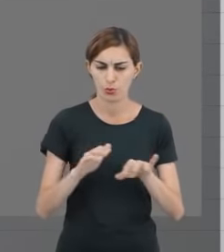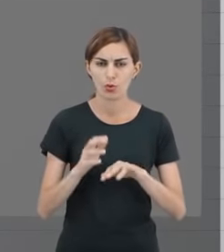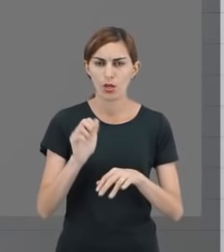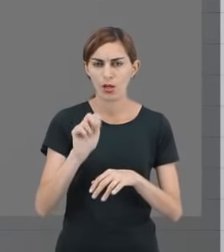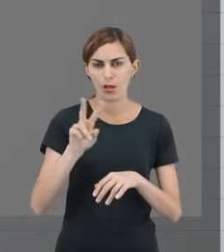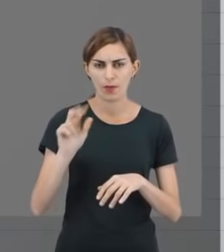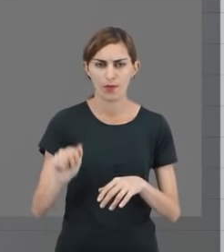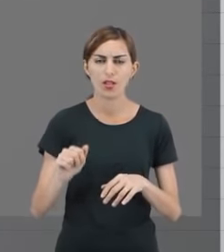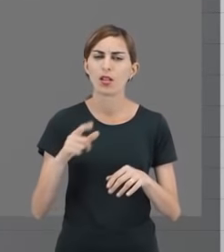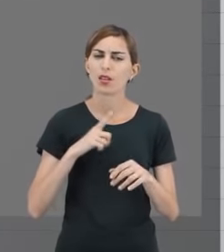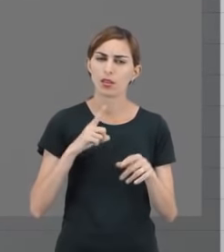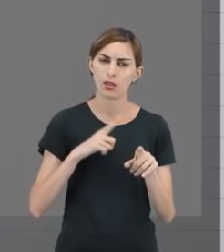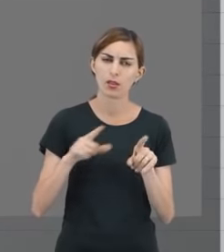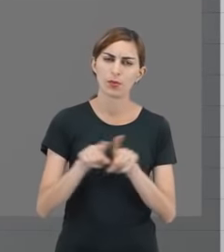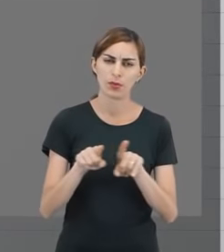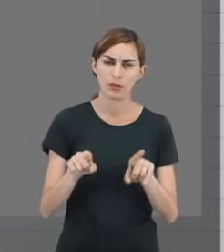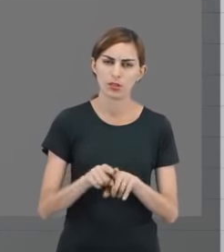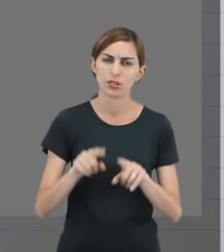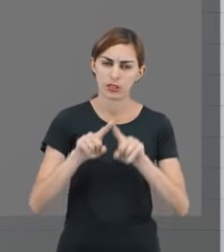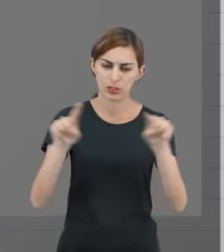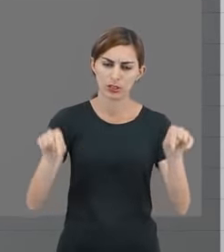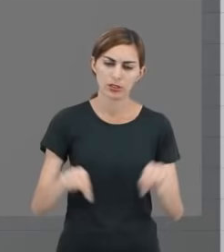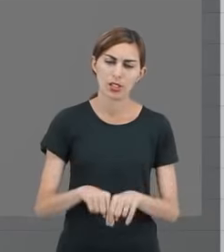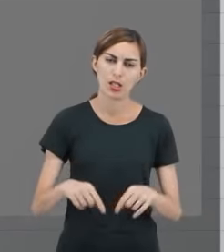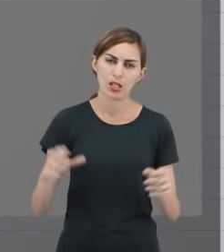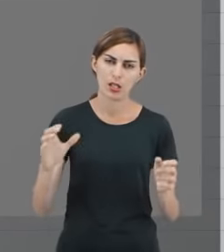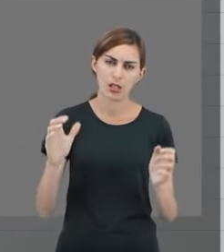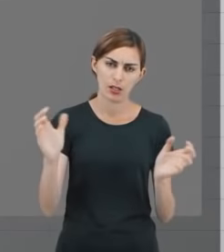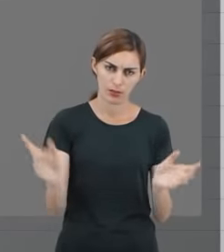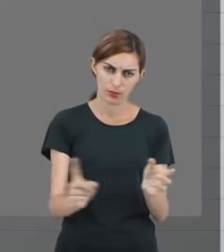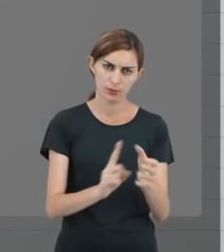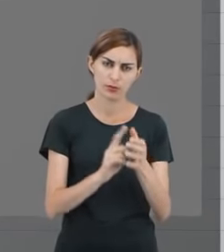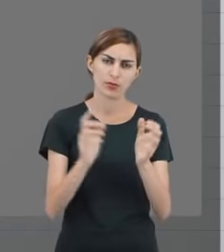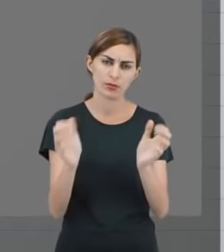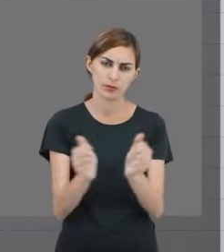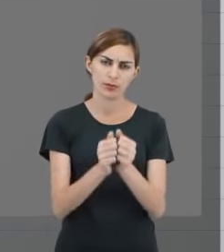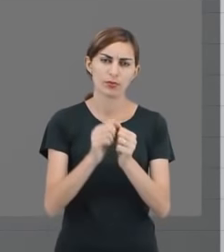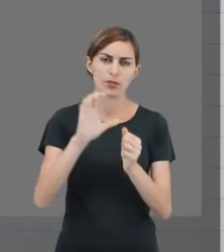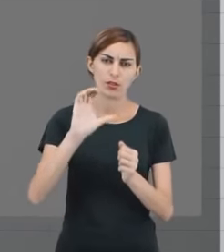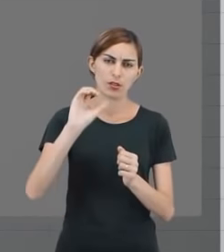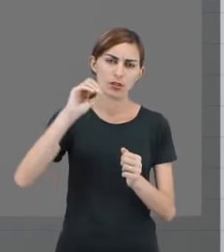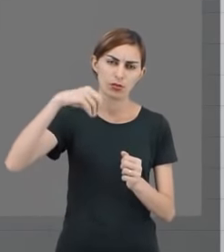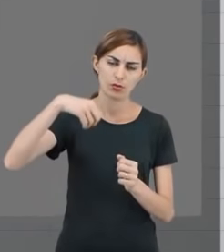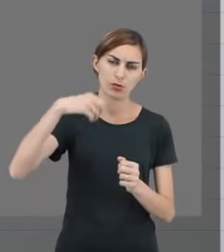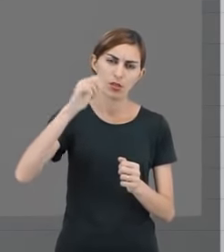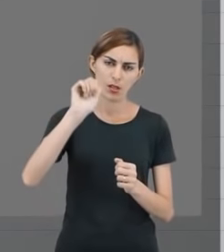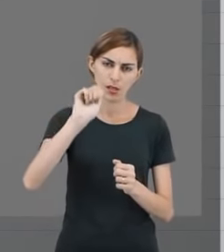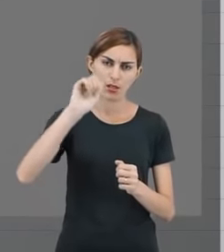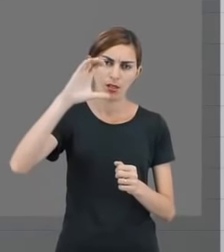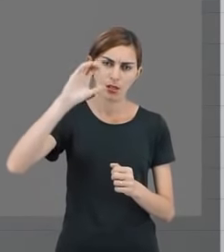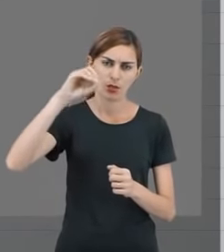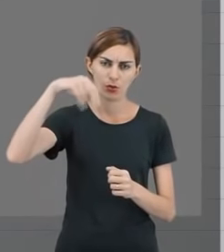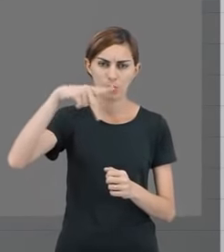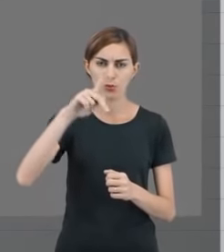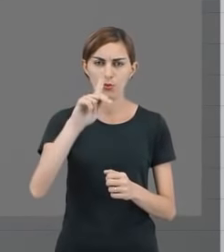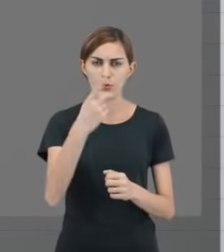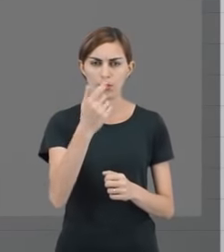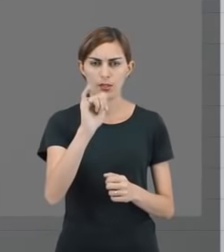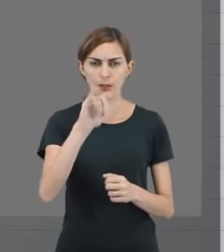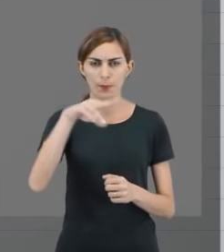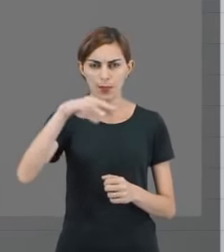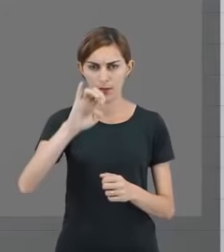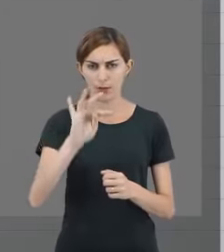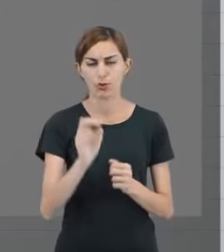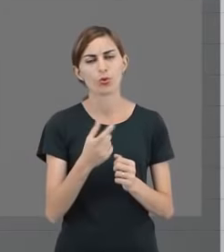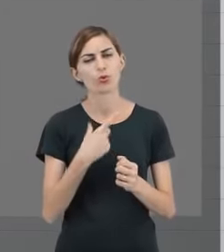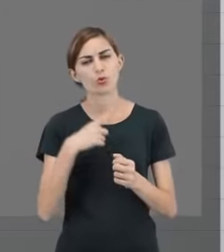está disponível também aí na sala de acolhimento, certo? E assim você vai entender onde precisa chegar para